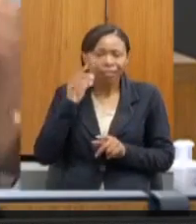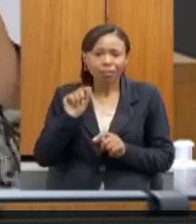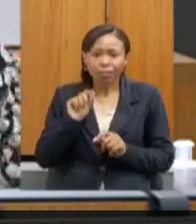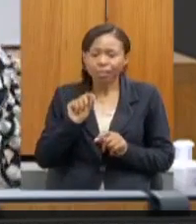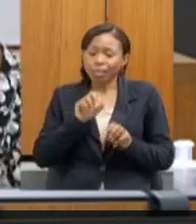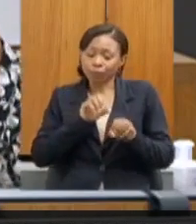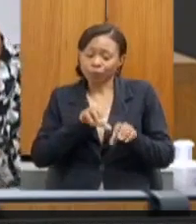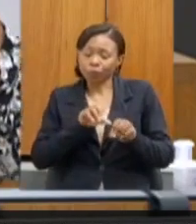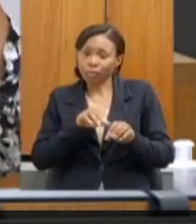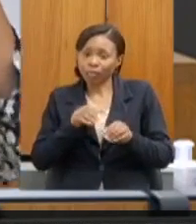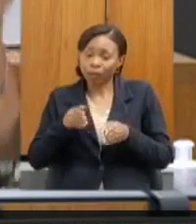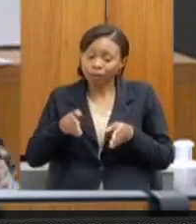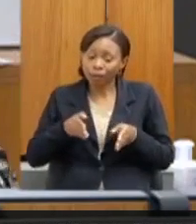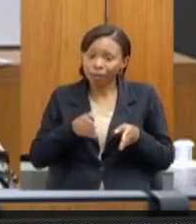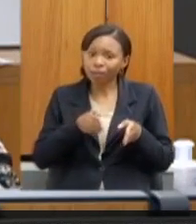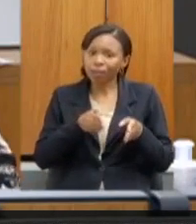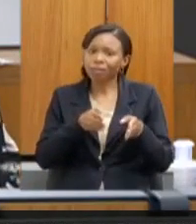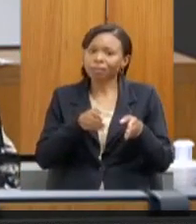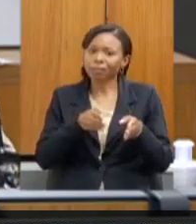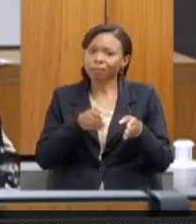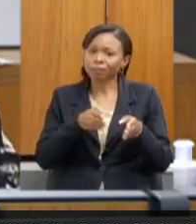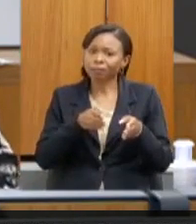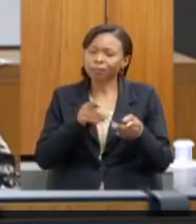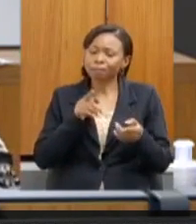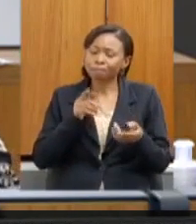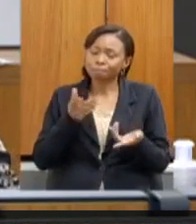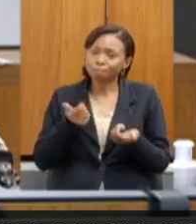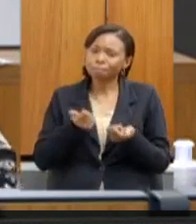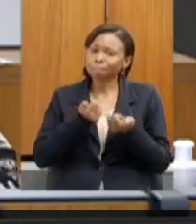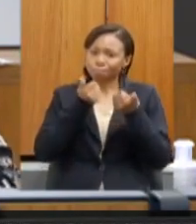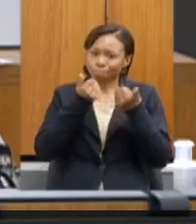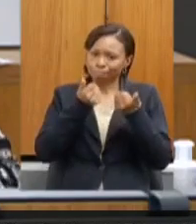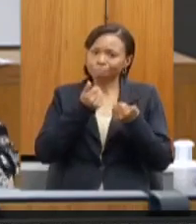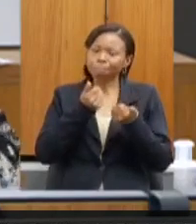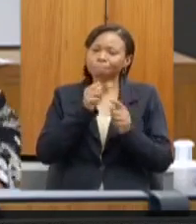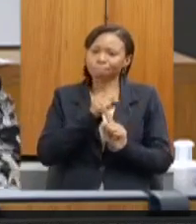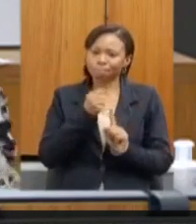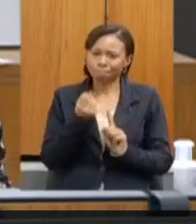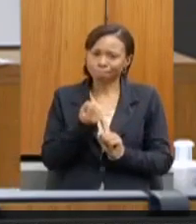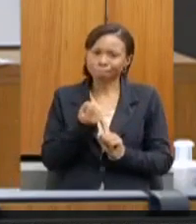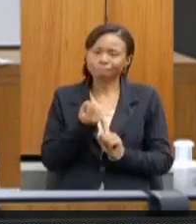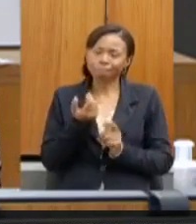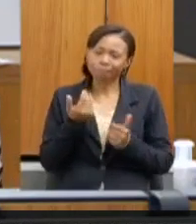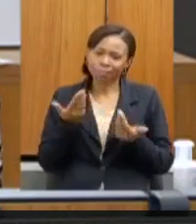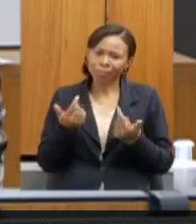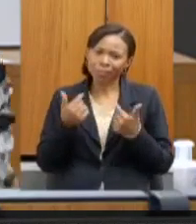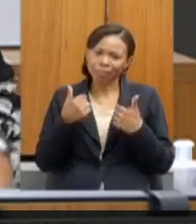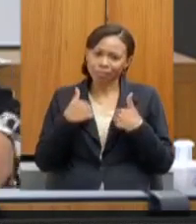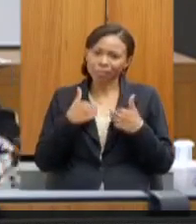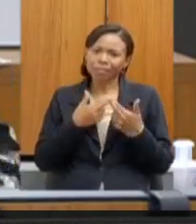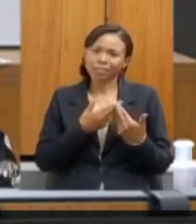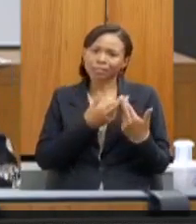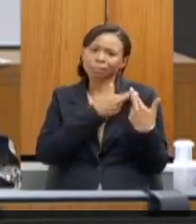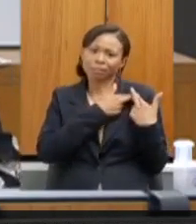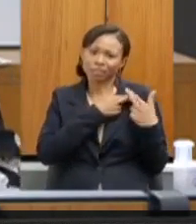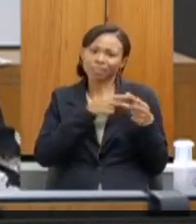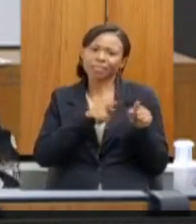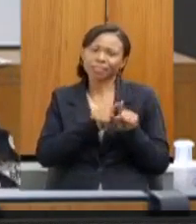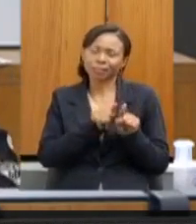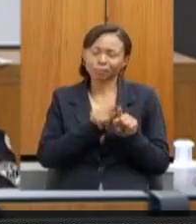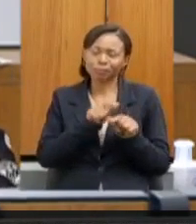para a melhoria da nossa humanidade. Então, é assim que eu exerço também a minha função de educadora.